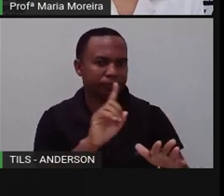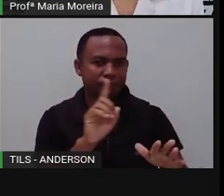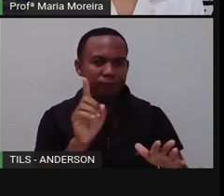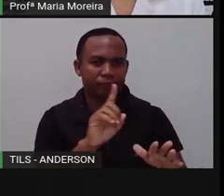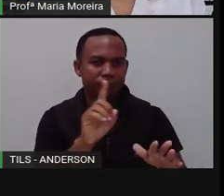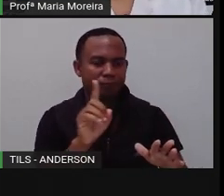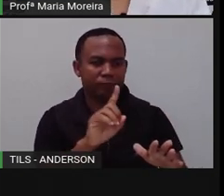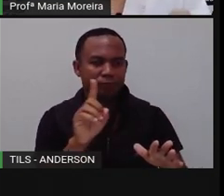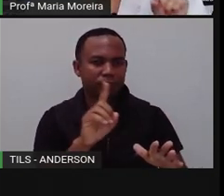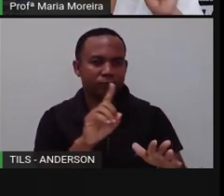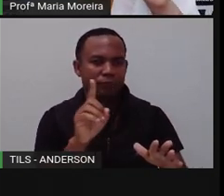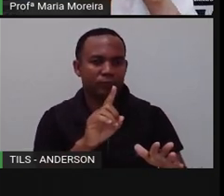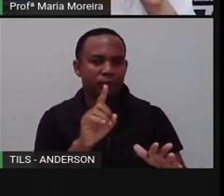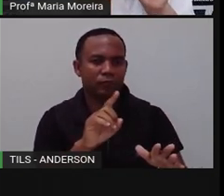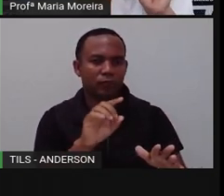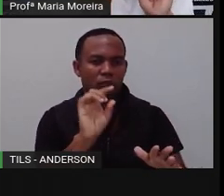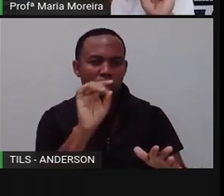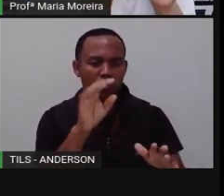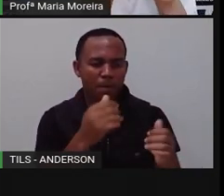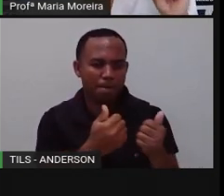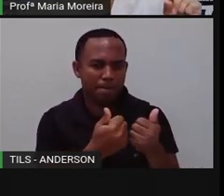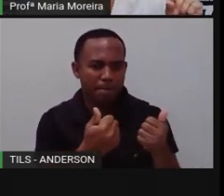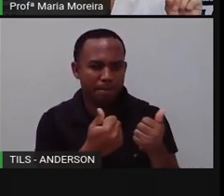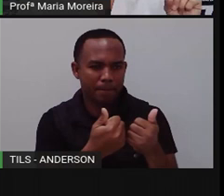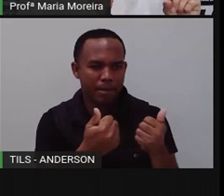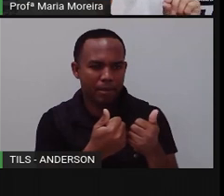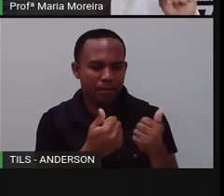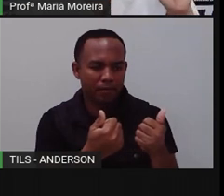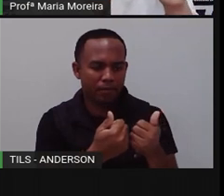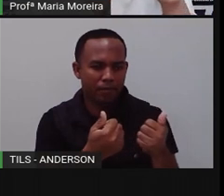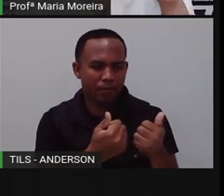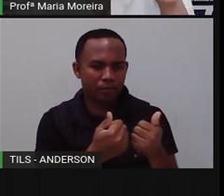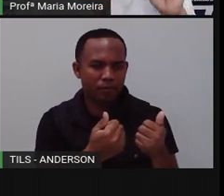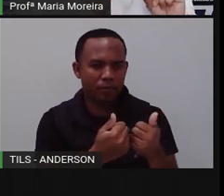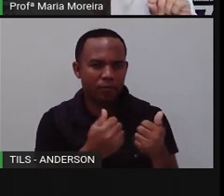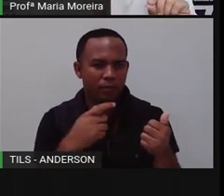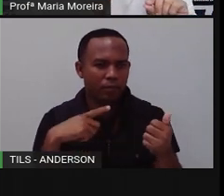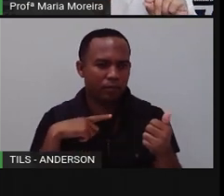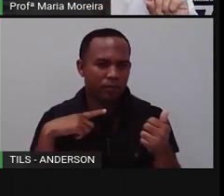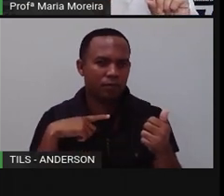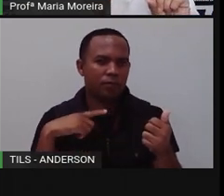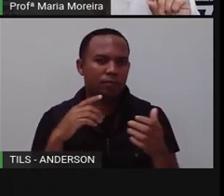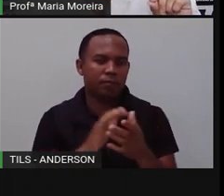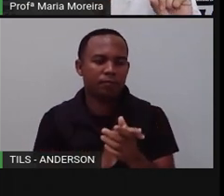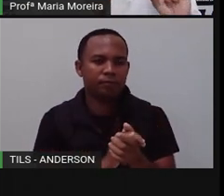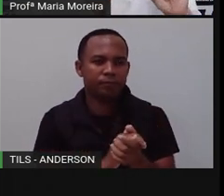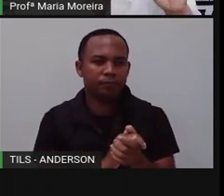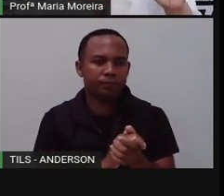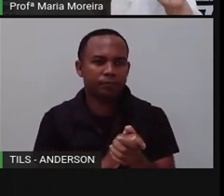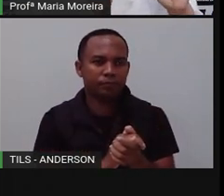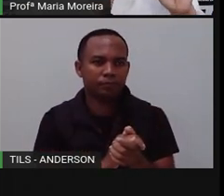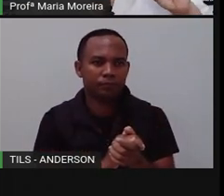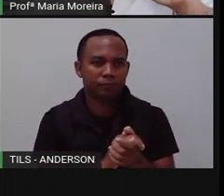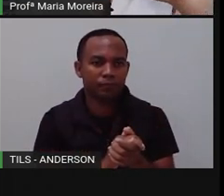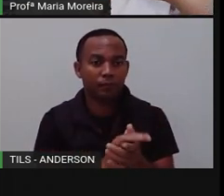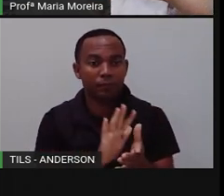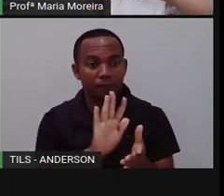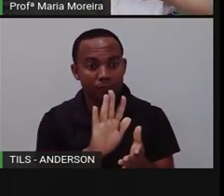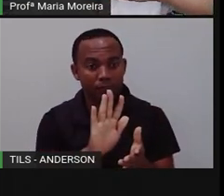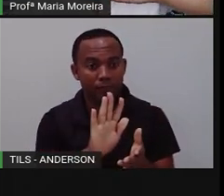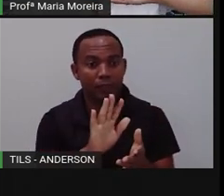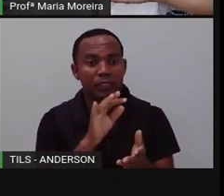mosquito da dengue não fica na água, ela deixa bem perto. Olha que esperta. Ela deixa bem perto. E aí,